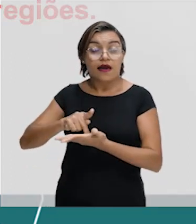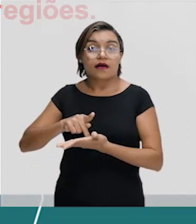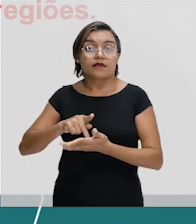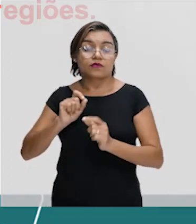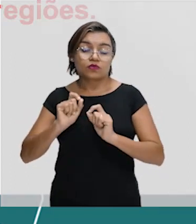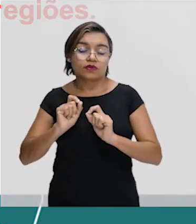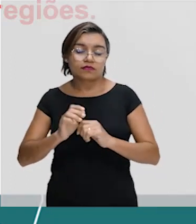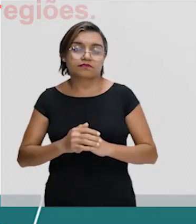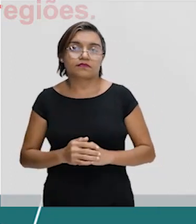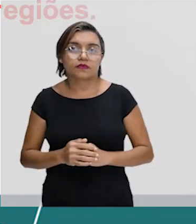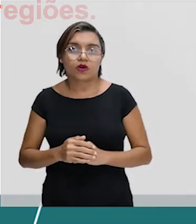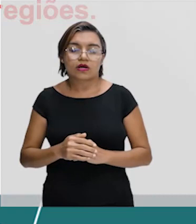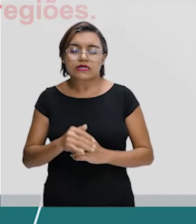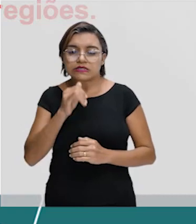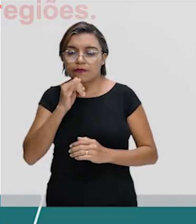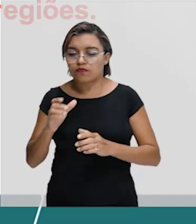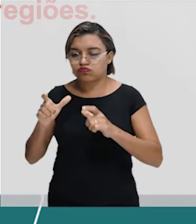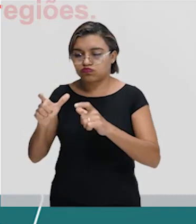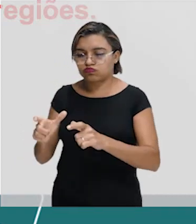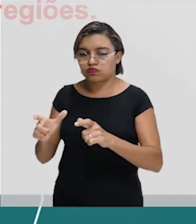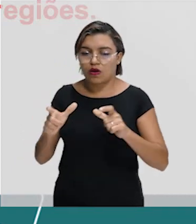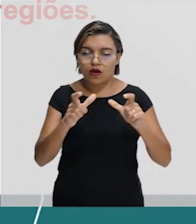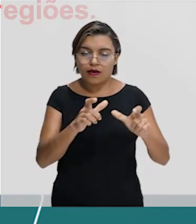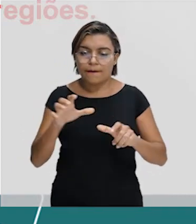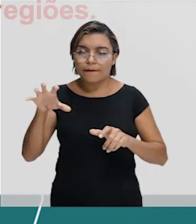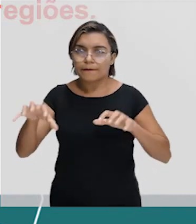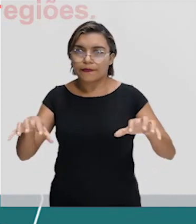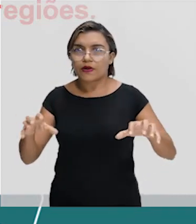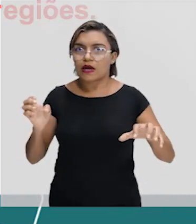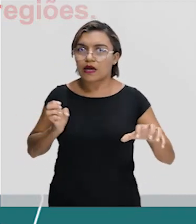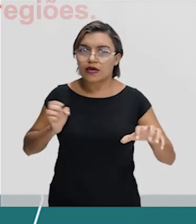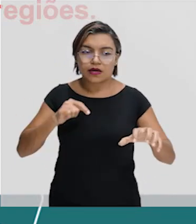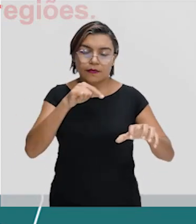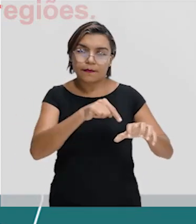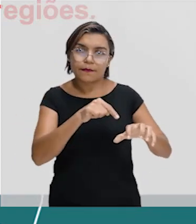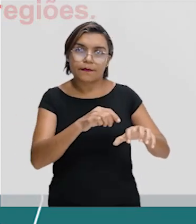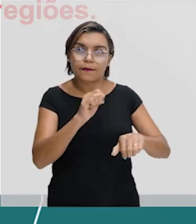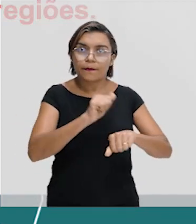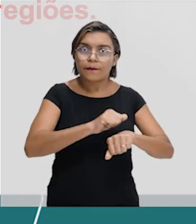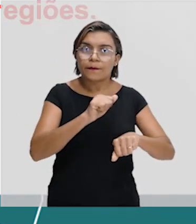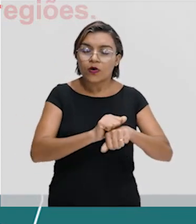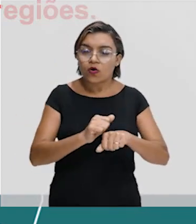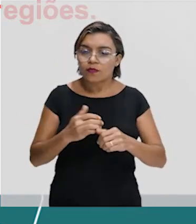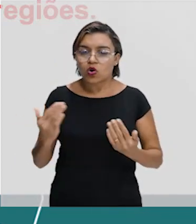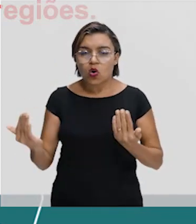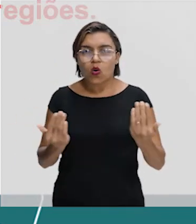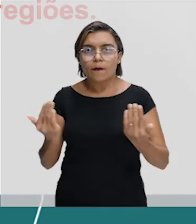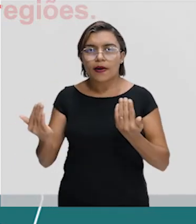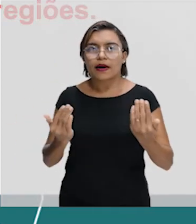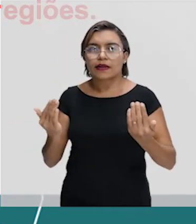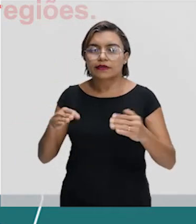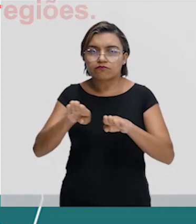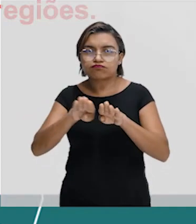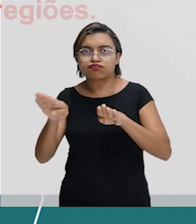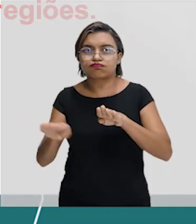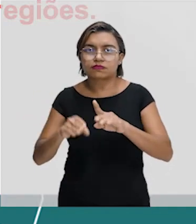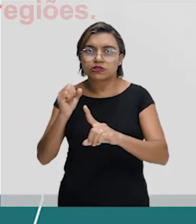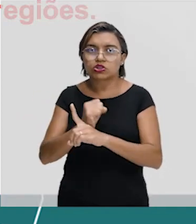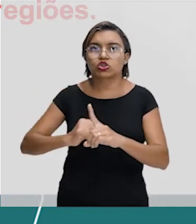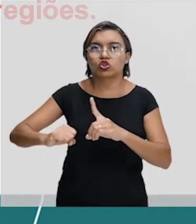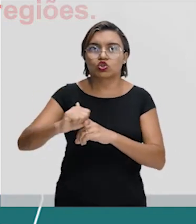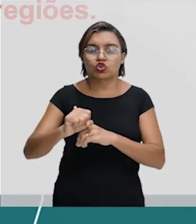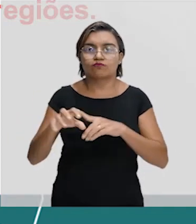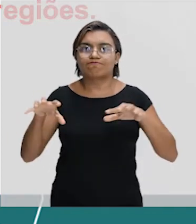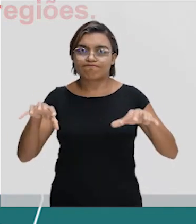Quando comparando regiões ricas com regiões pobres, nós vamos ter uma acentuação da desigualdade social entre